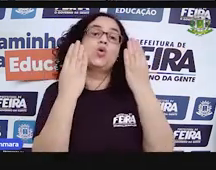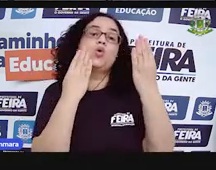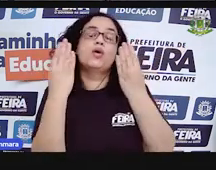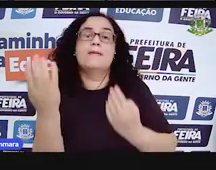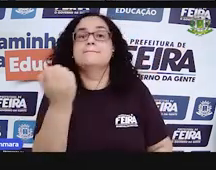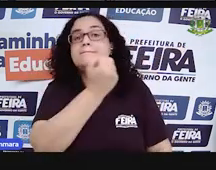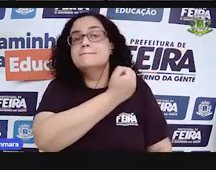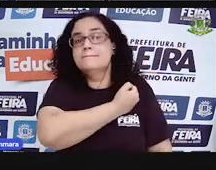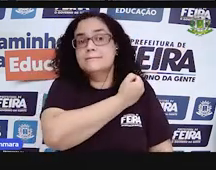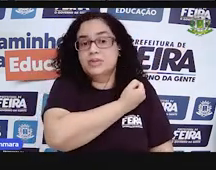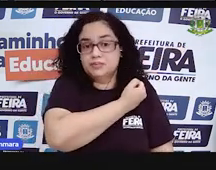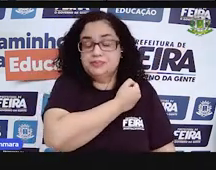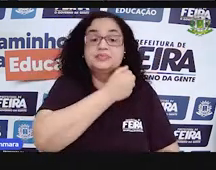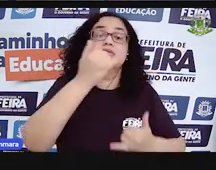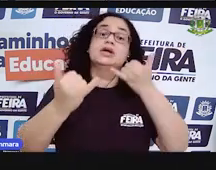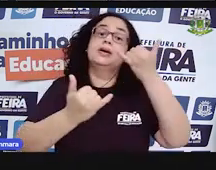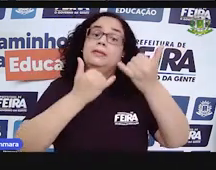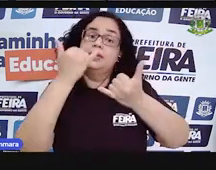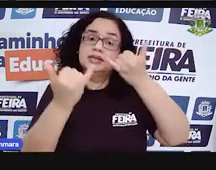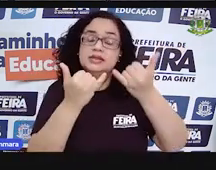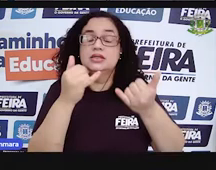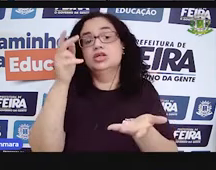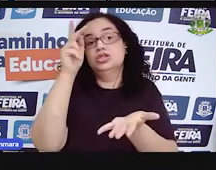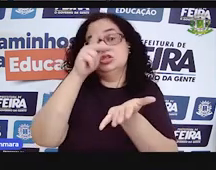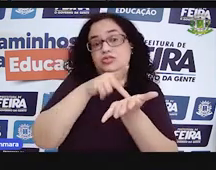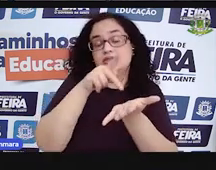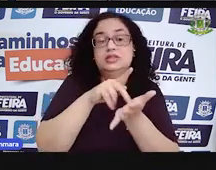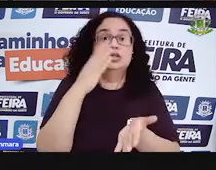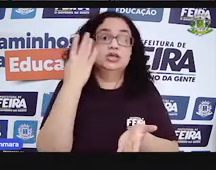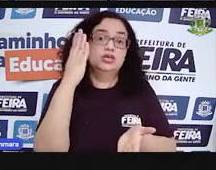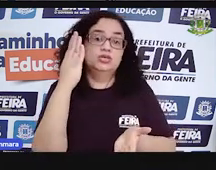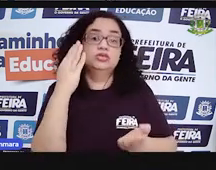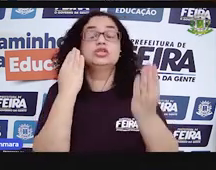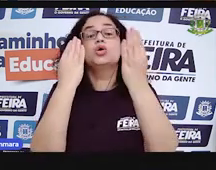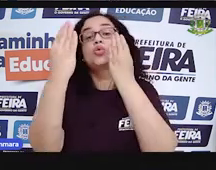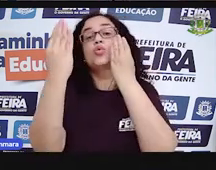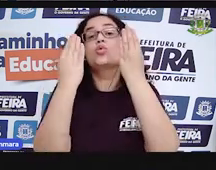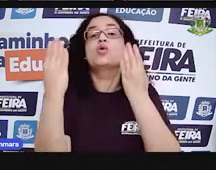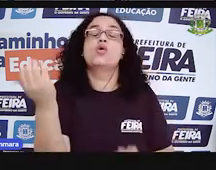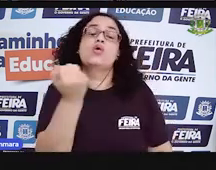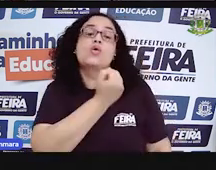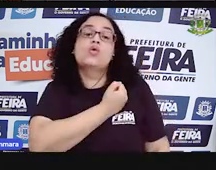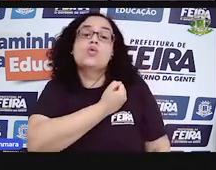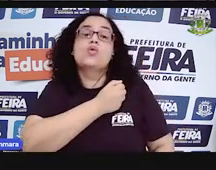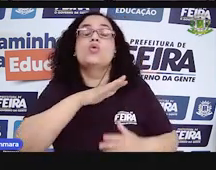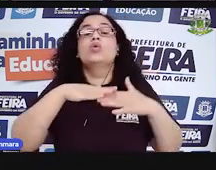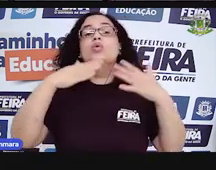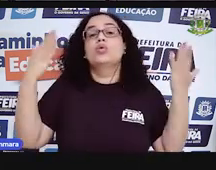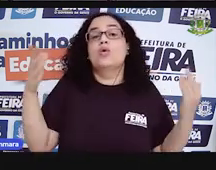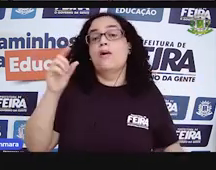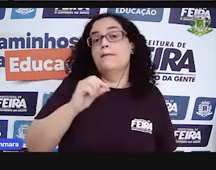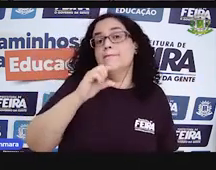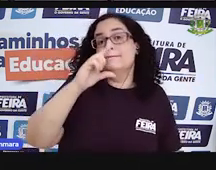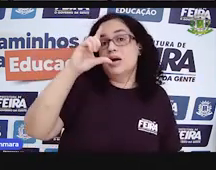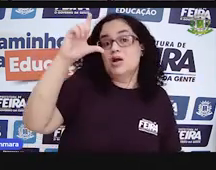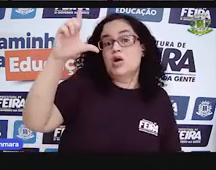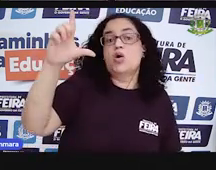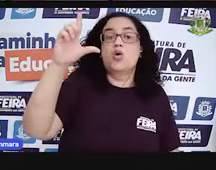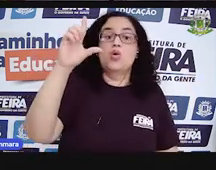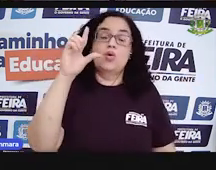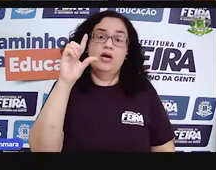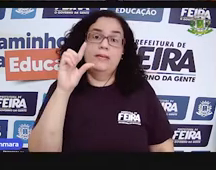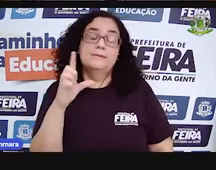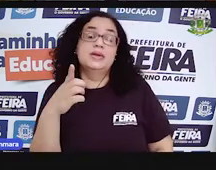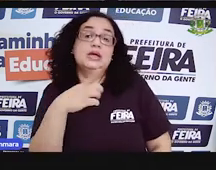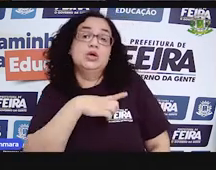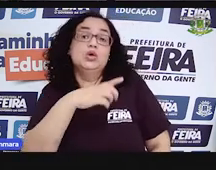de verdadeiro ou falso e fez uma comparação de números, para dizer quem é o maior, quem é o menor, daqueles números que